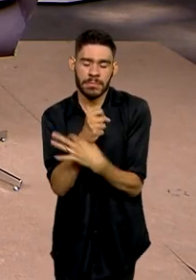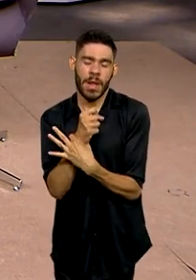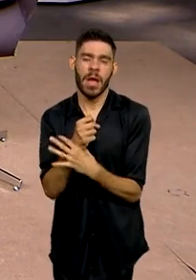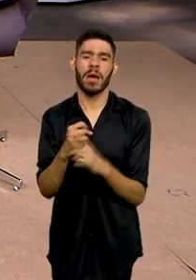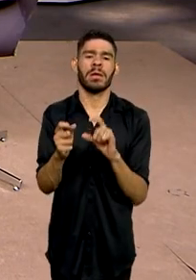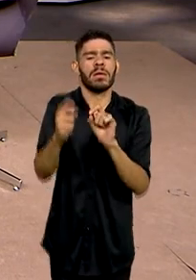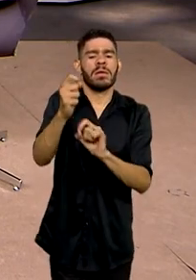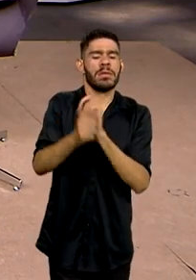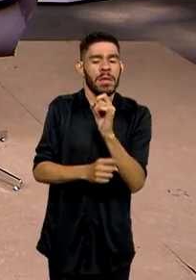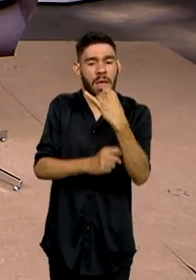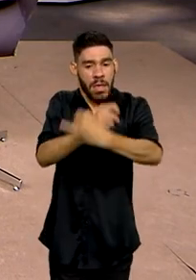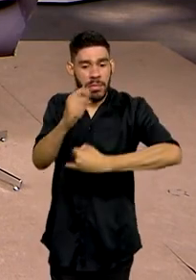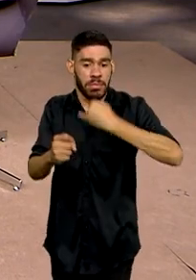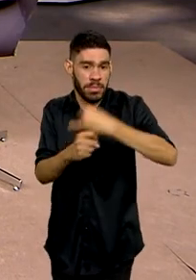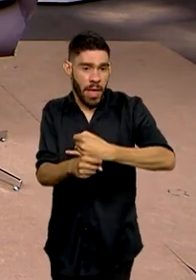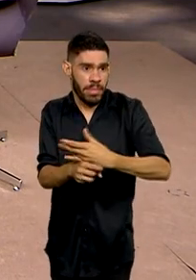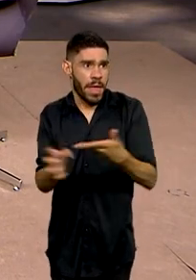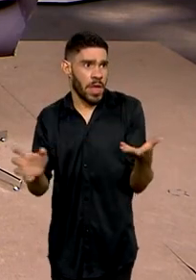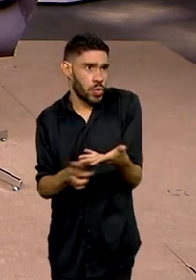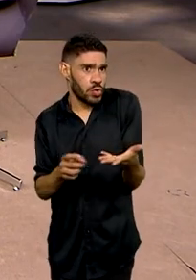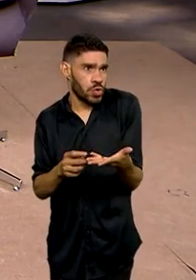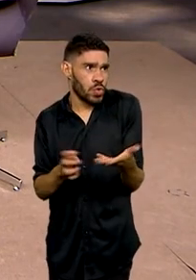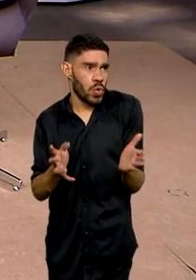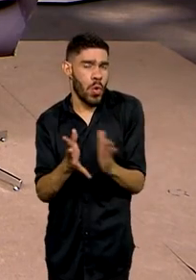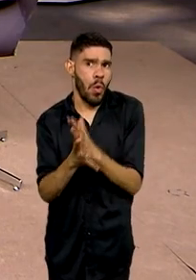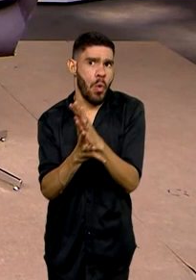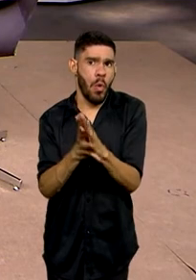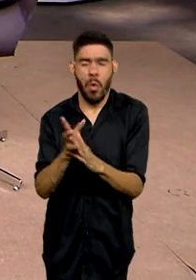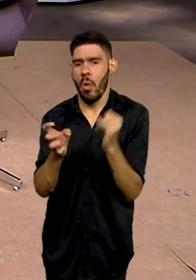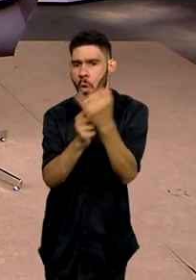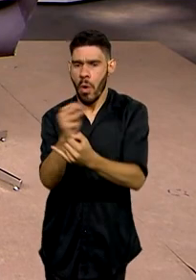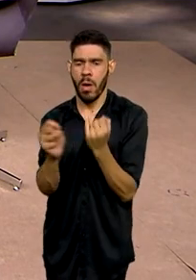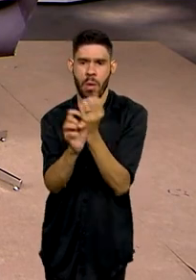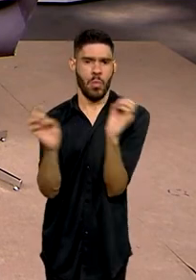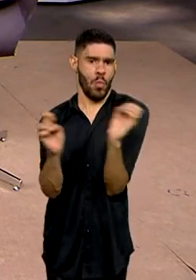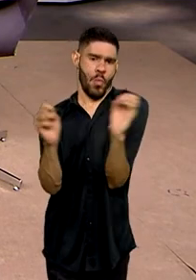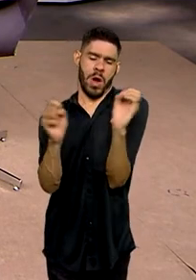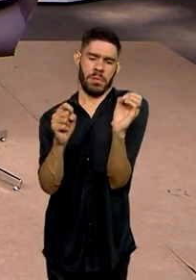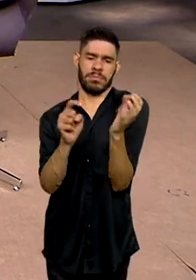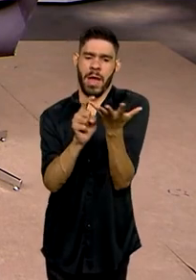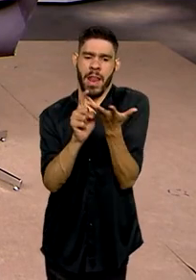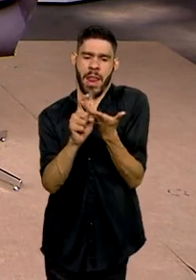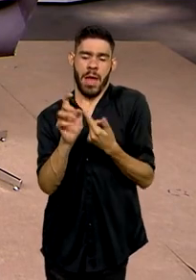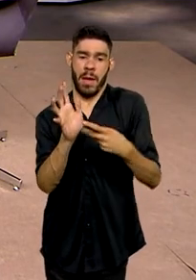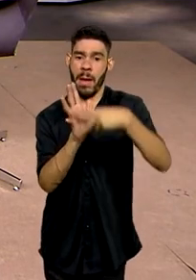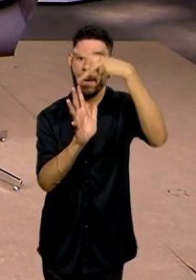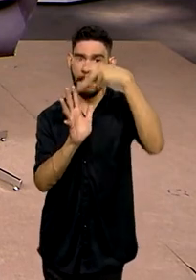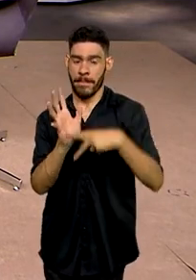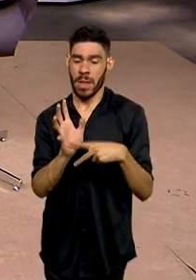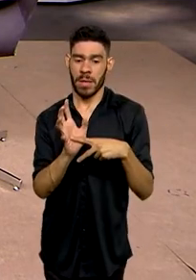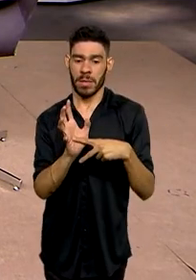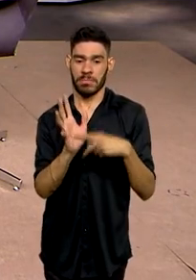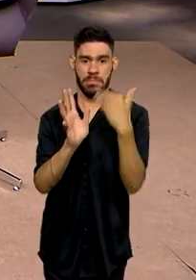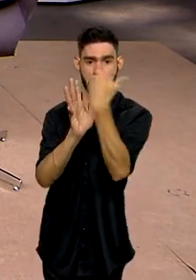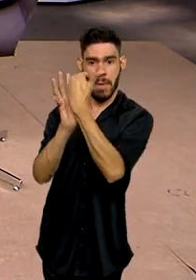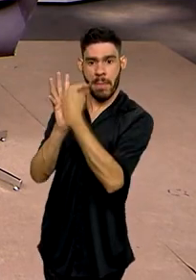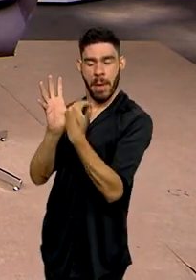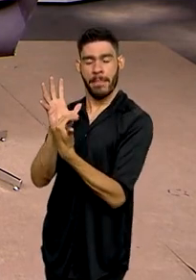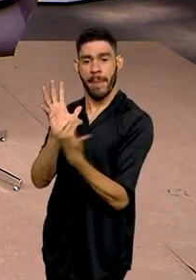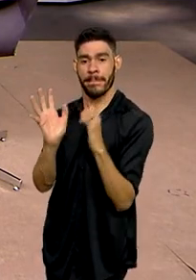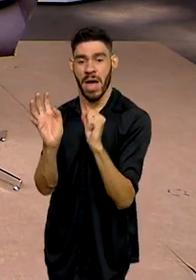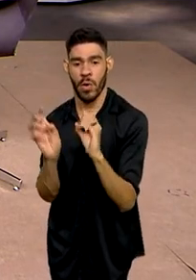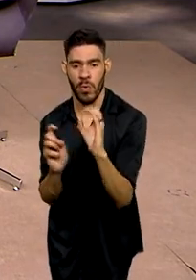se tenha internet. Hoje não se vive mais sem internet. São vários programas. São 80 ações